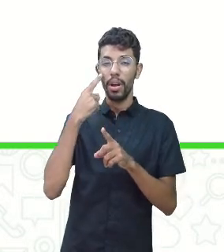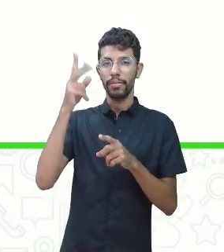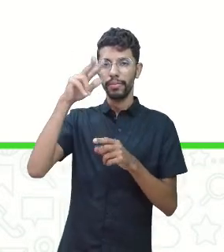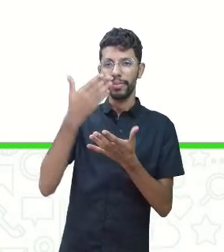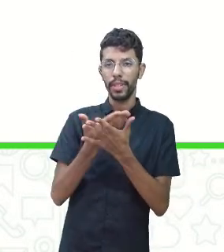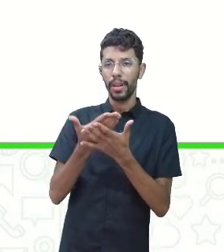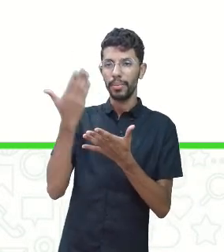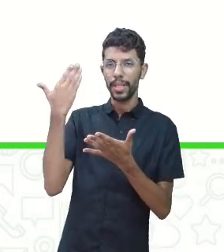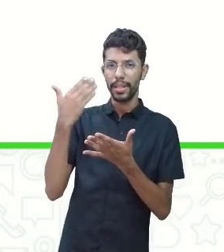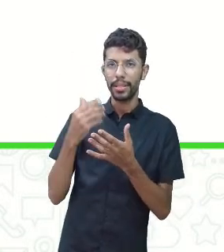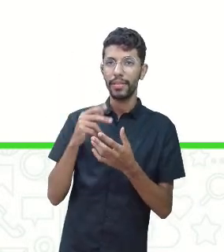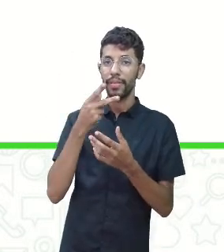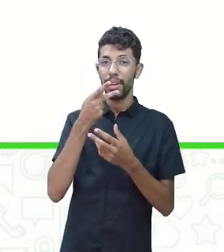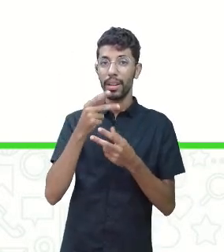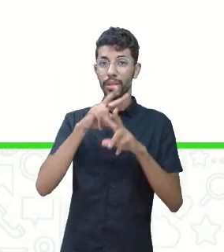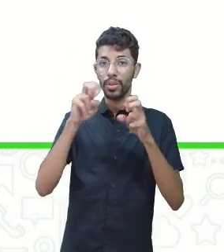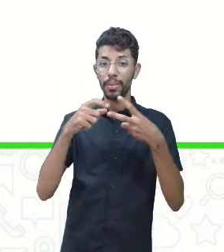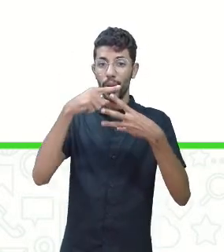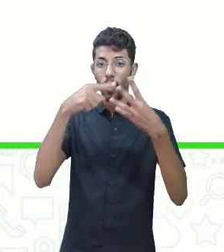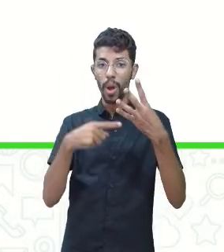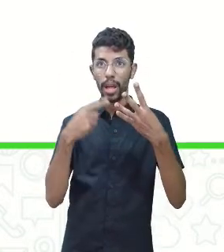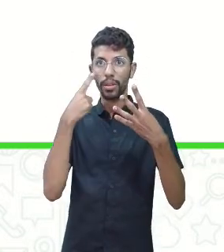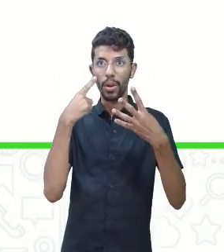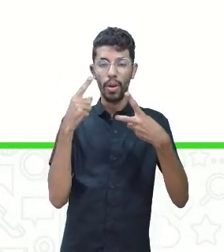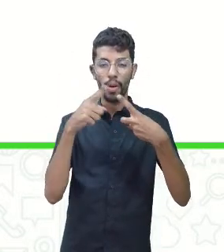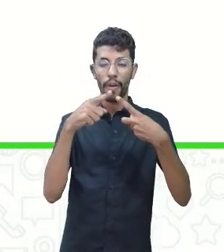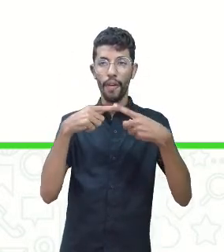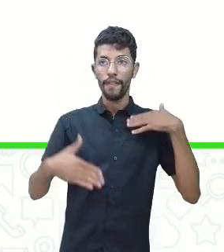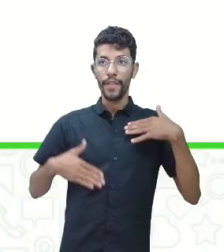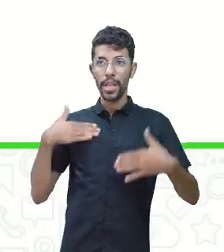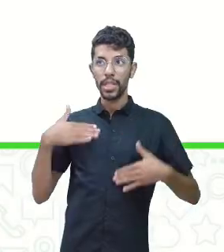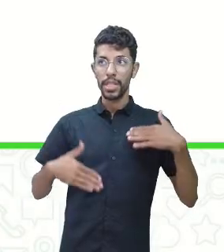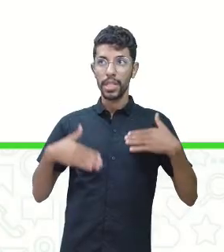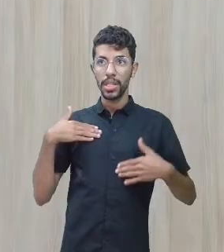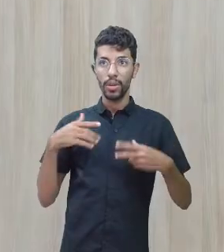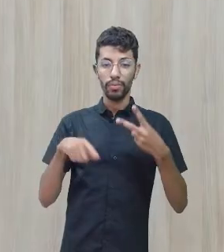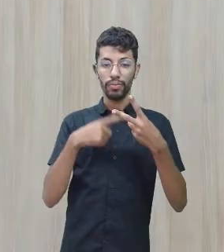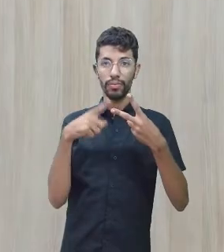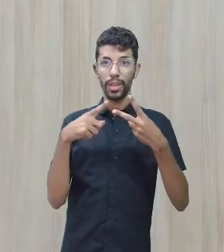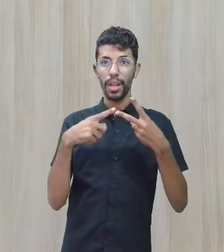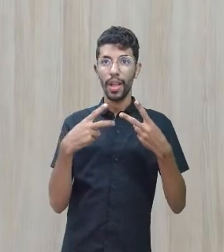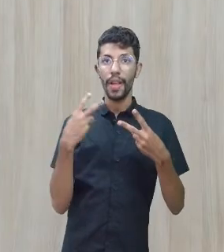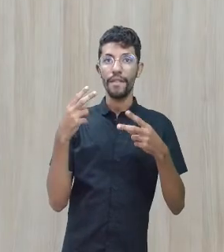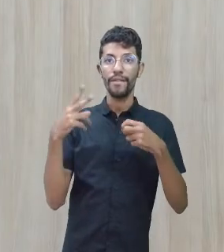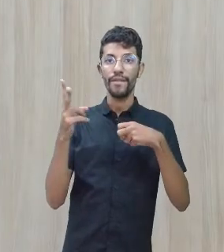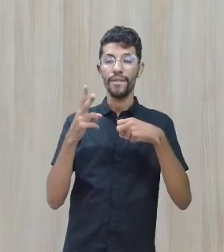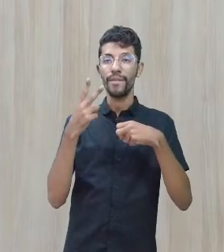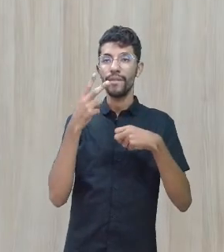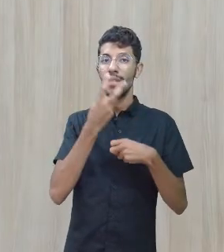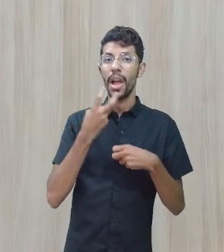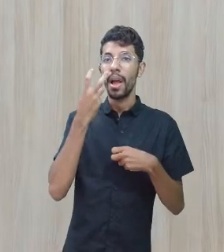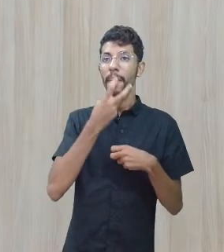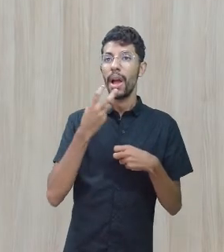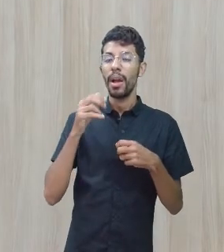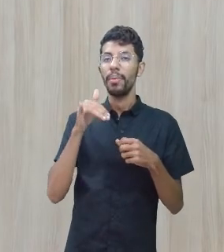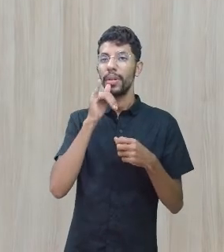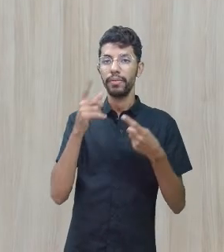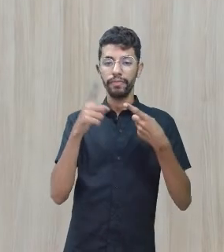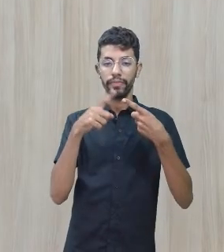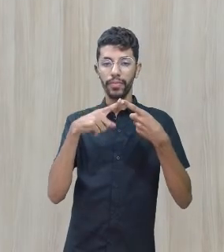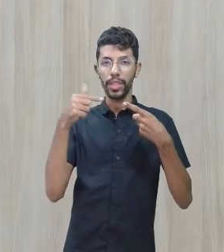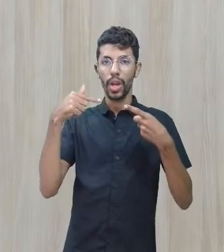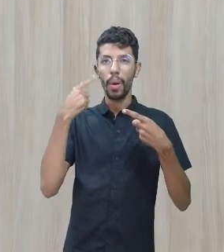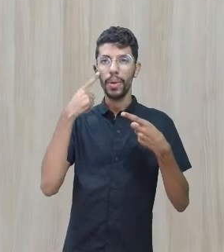bullying físico, o bullying verbal. Lembra do bullying físico? Aquele que a pessoa é agredida.